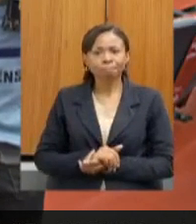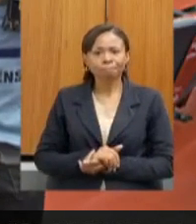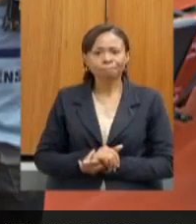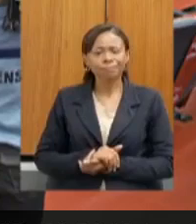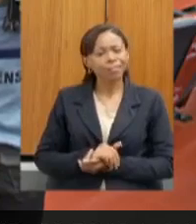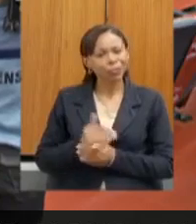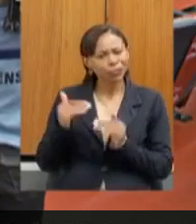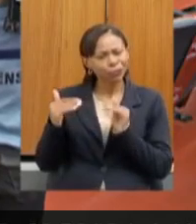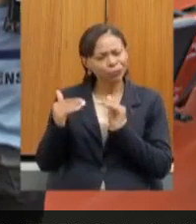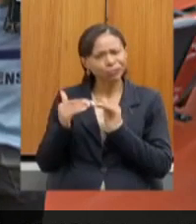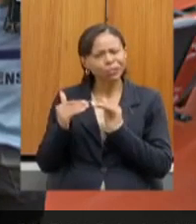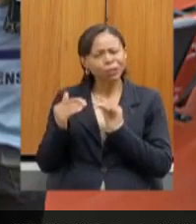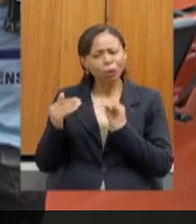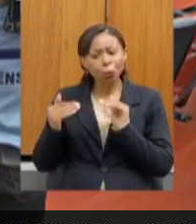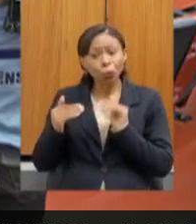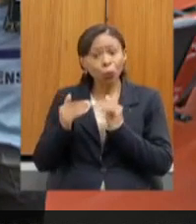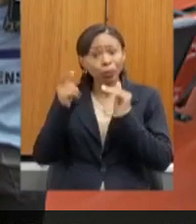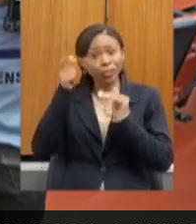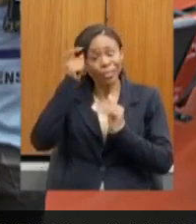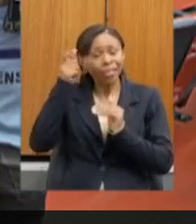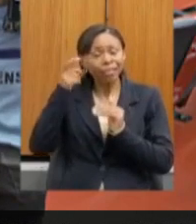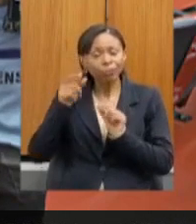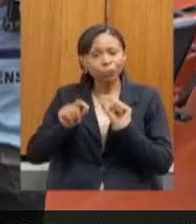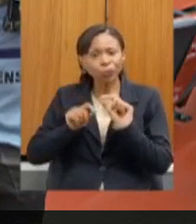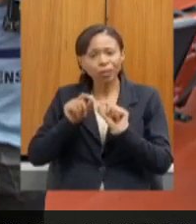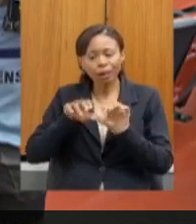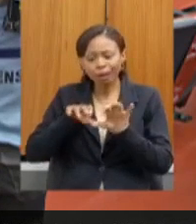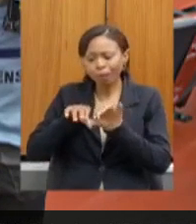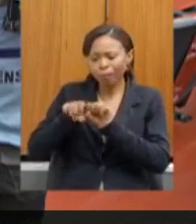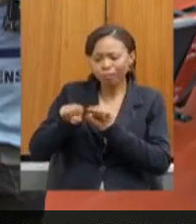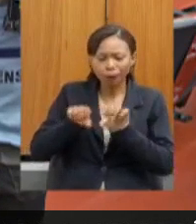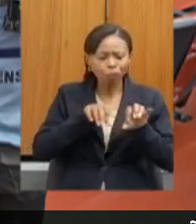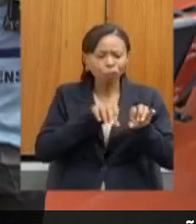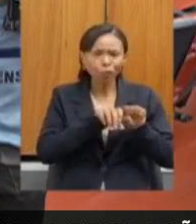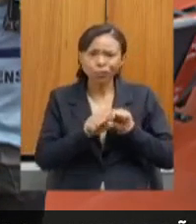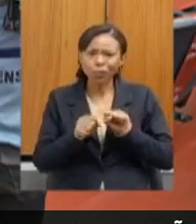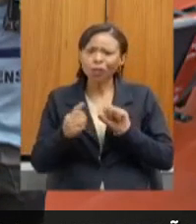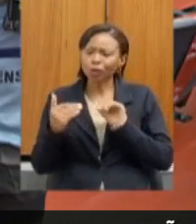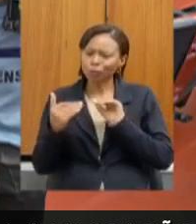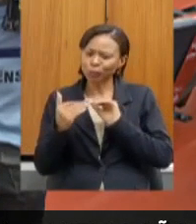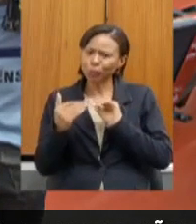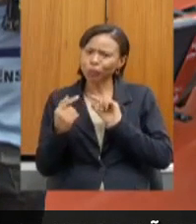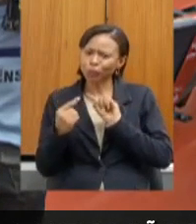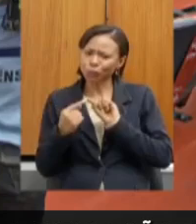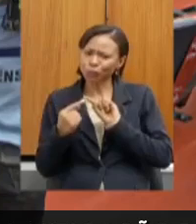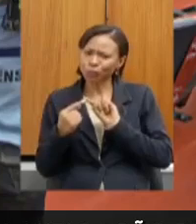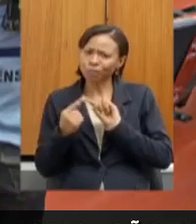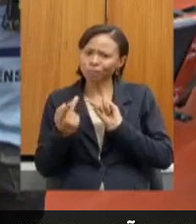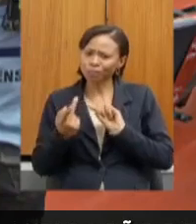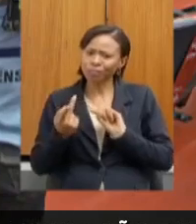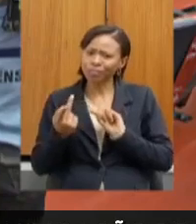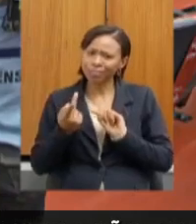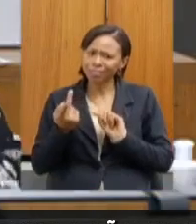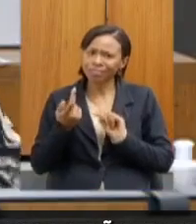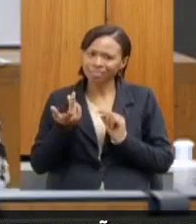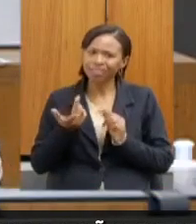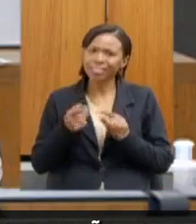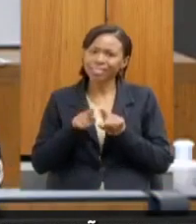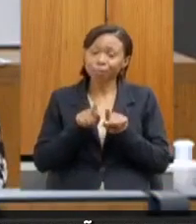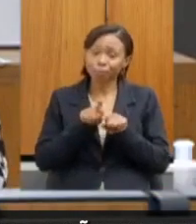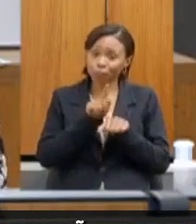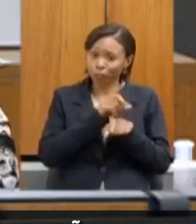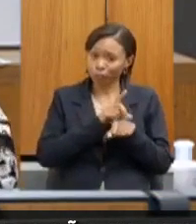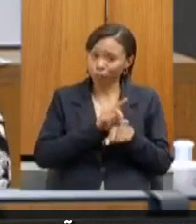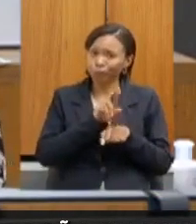coincidência de formação em comum e universidades próximas, inclusive no doutorado no Rio de